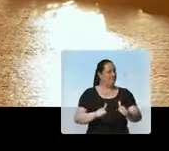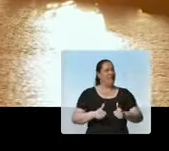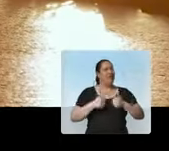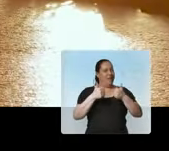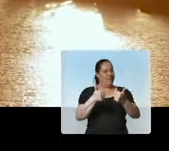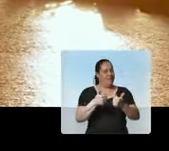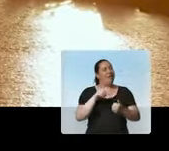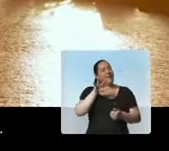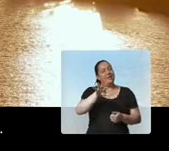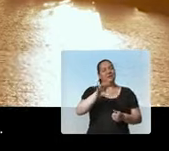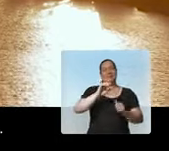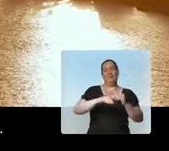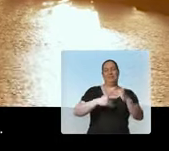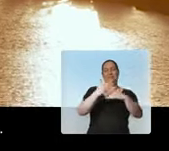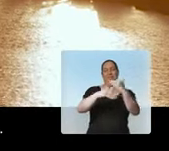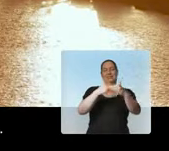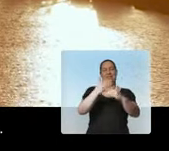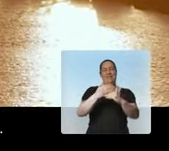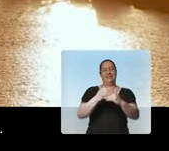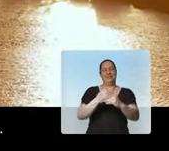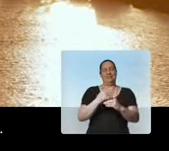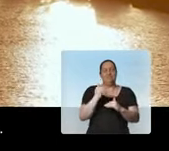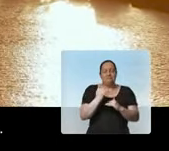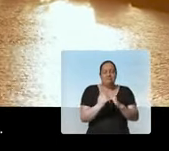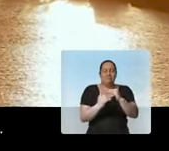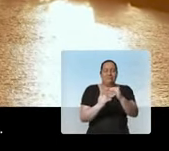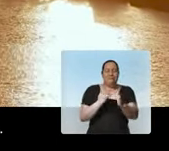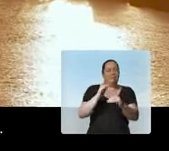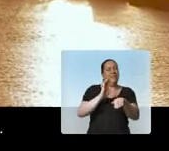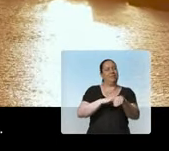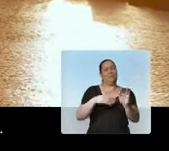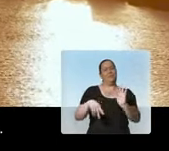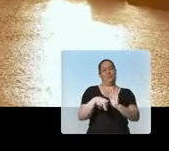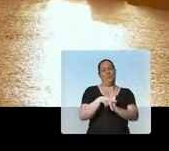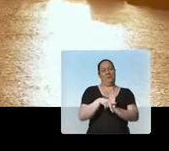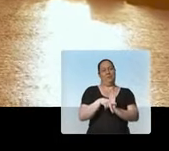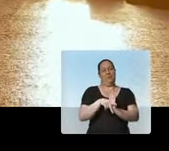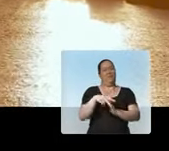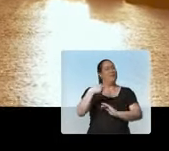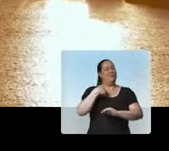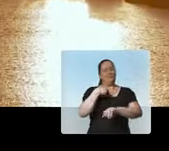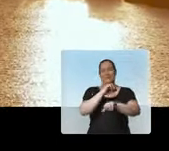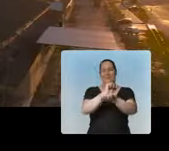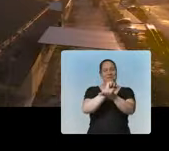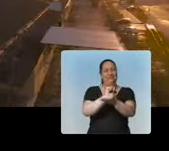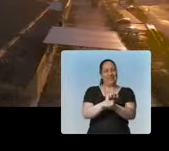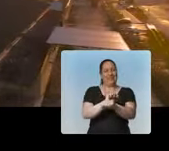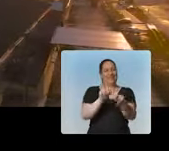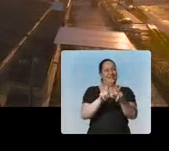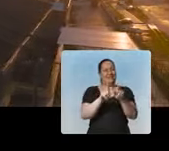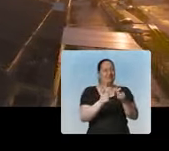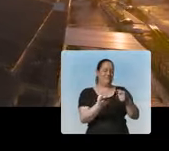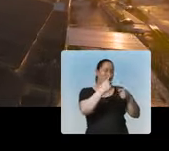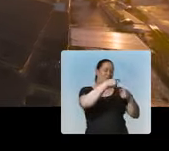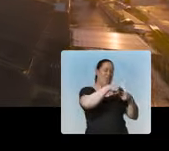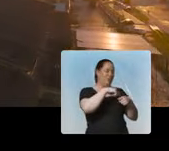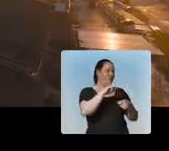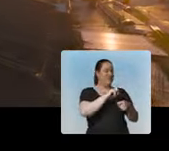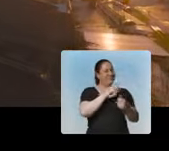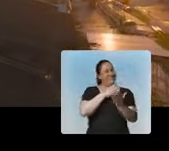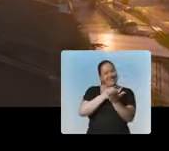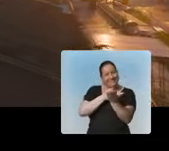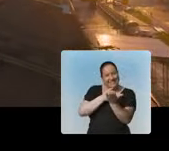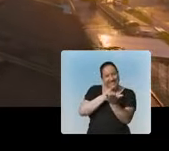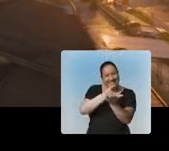muitas melhorias. É assim que vamos crescendo. Cada passo ao seu tempo. O que não podemos é parar, nem voltar no